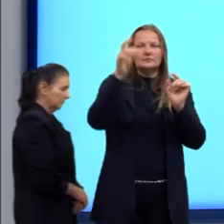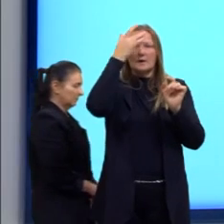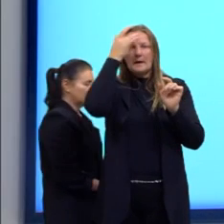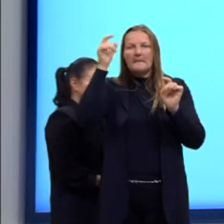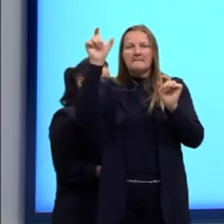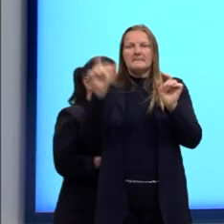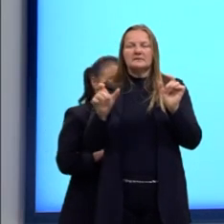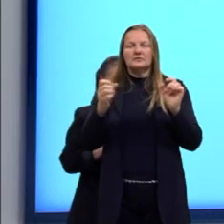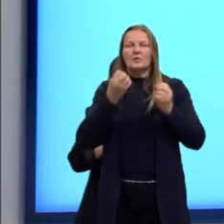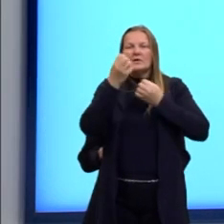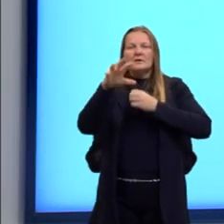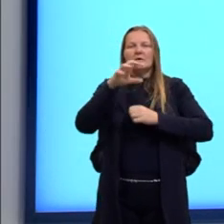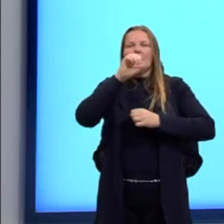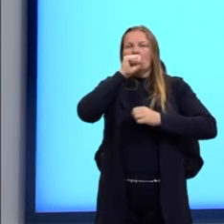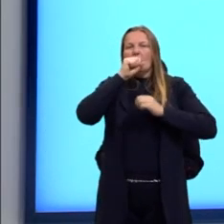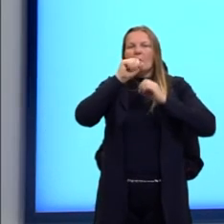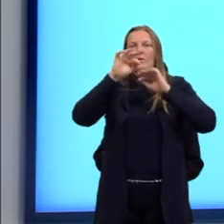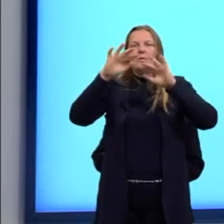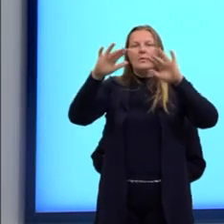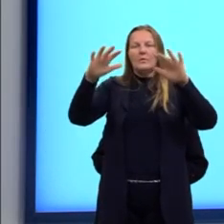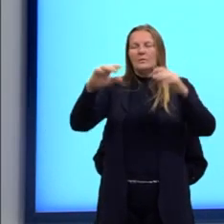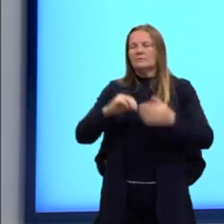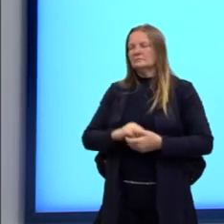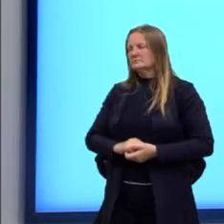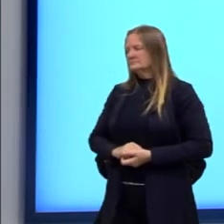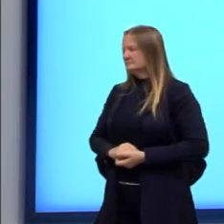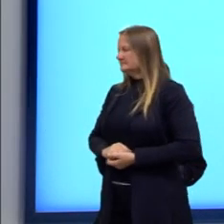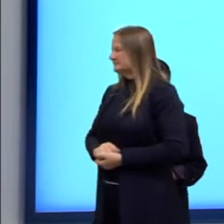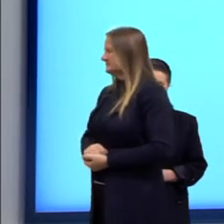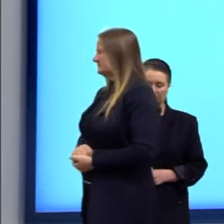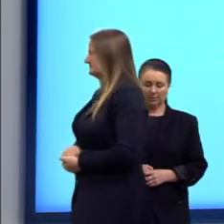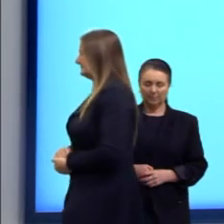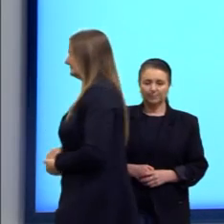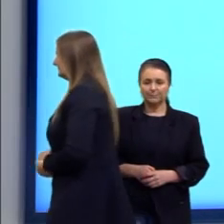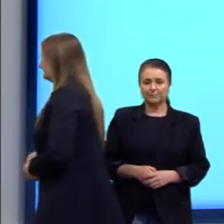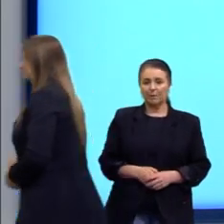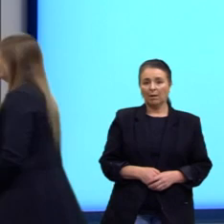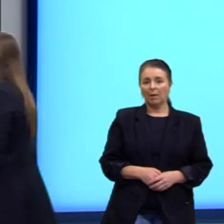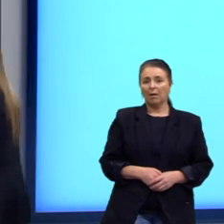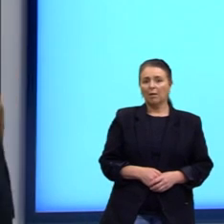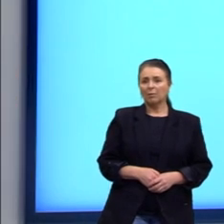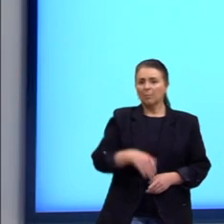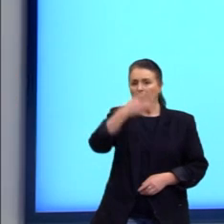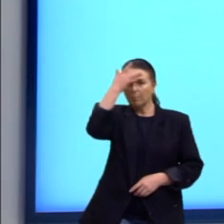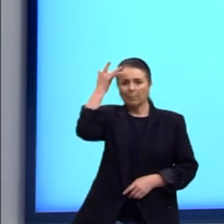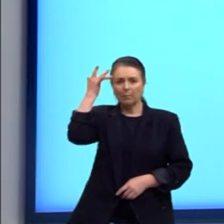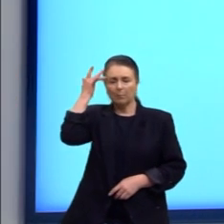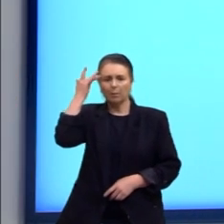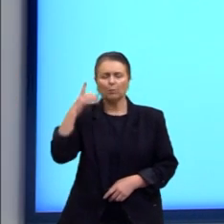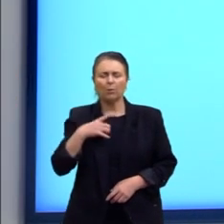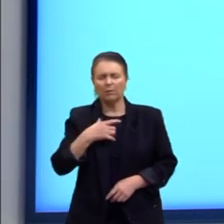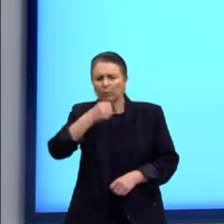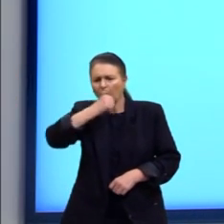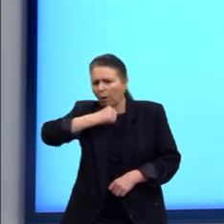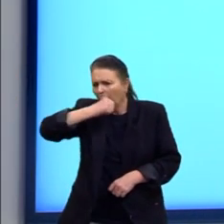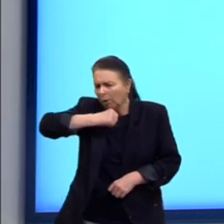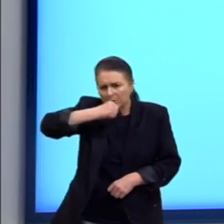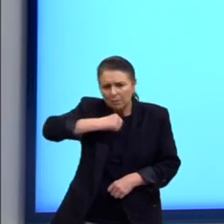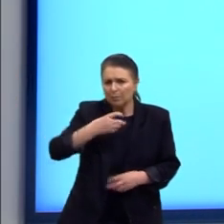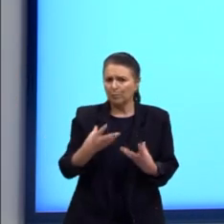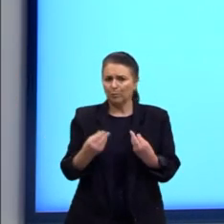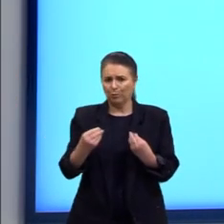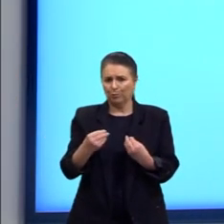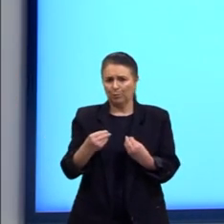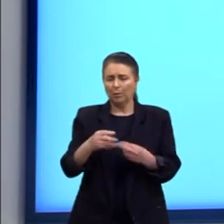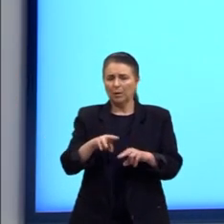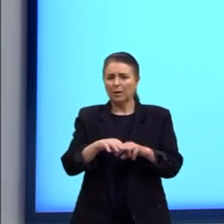também pelo ar, né? A pessoa, principalmente com tuberculose, ela tosse bastante, né? Então, quando tosse, ela sai